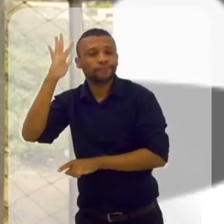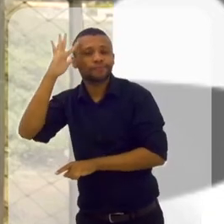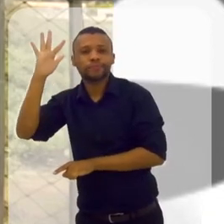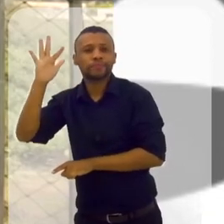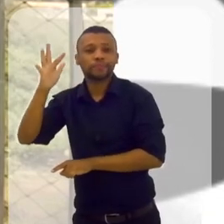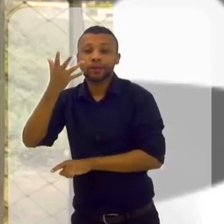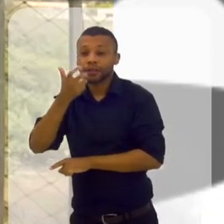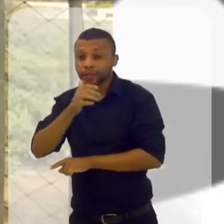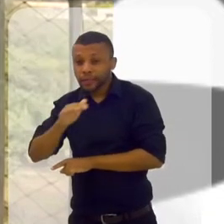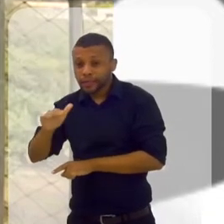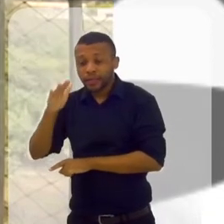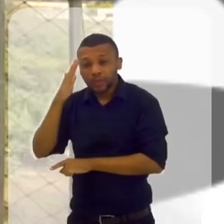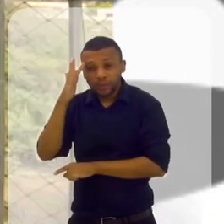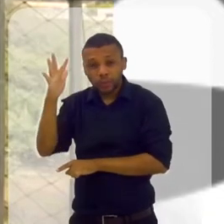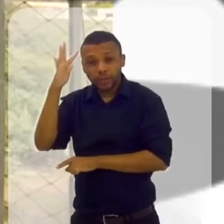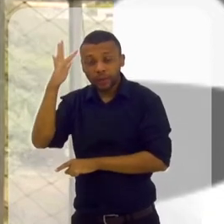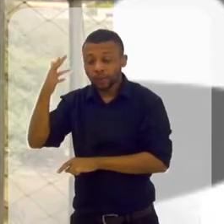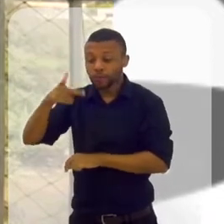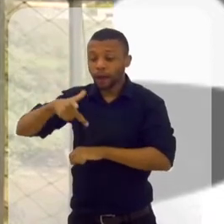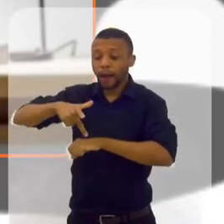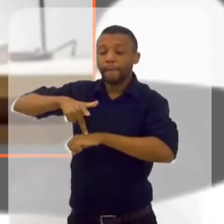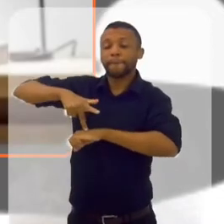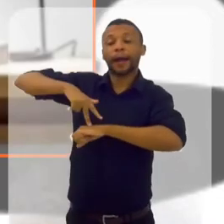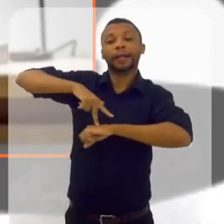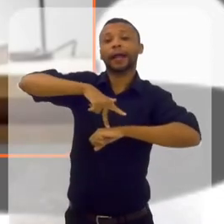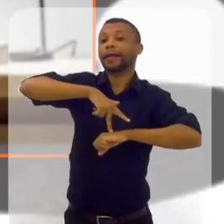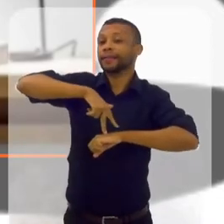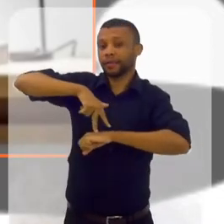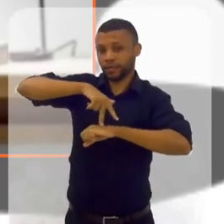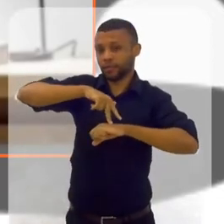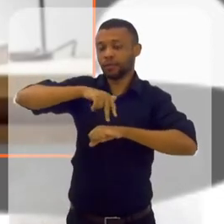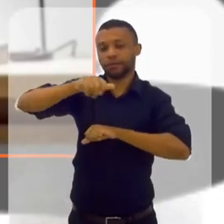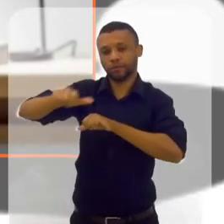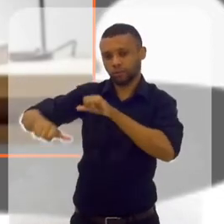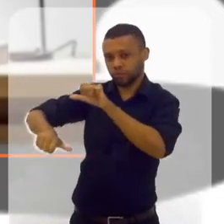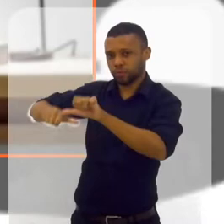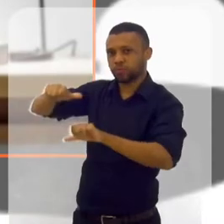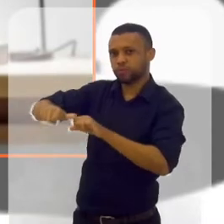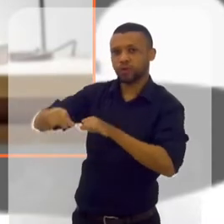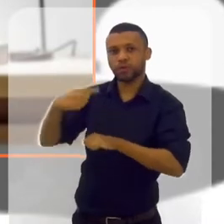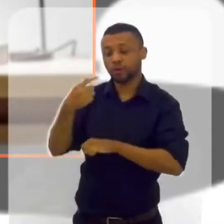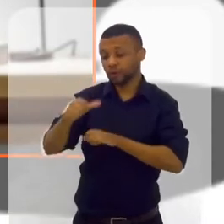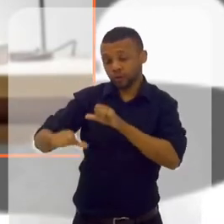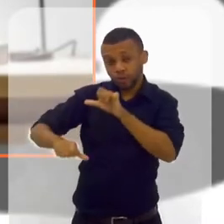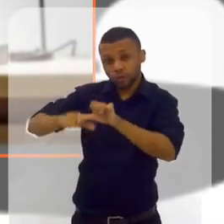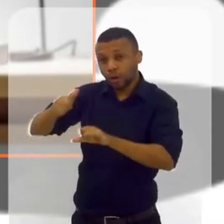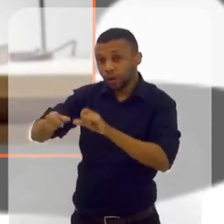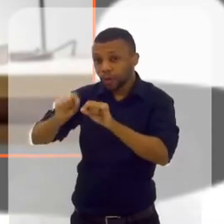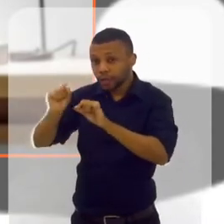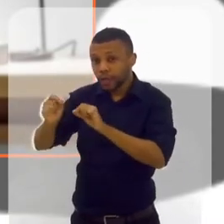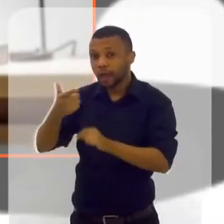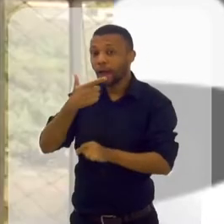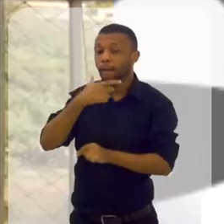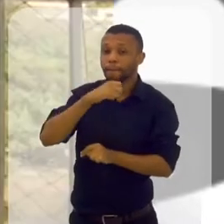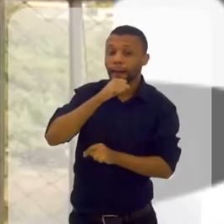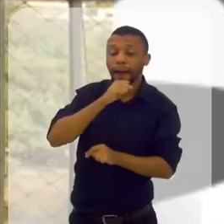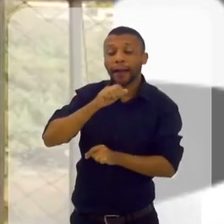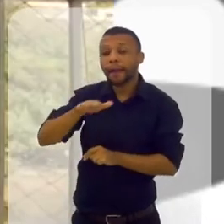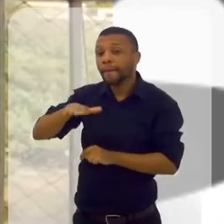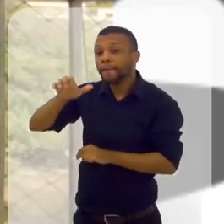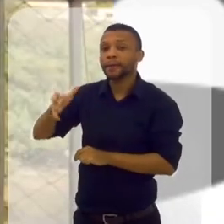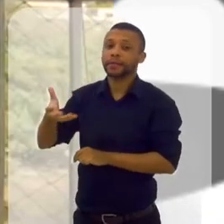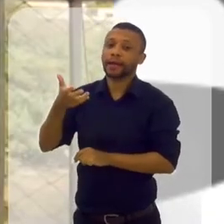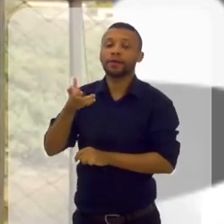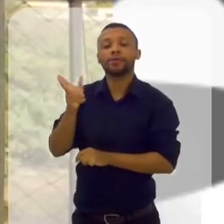sonhamos em ser uma bailarina e nos tornar uma bailarina? Com o tempo, a gente se torna aquilo que os